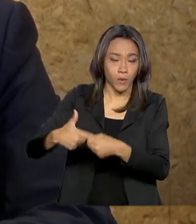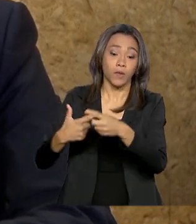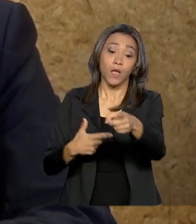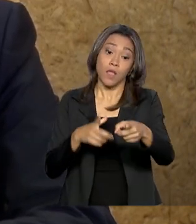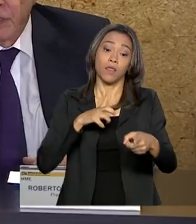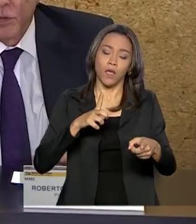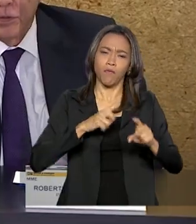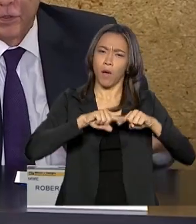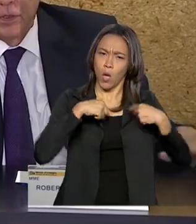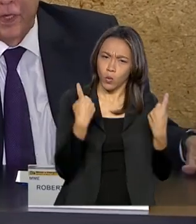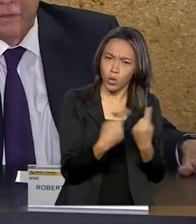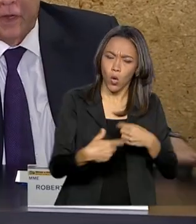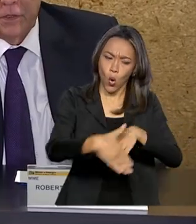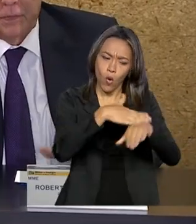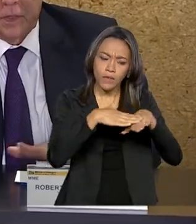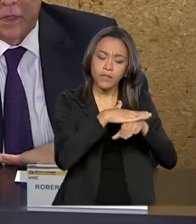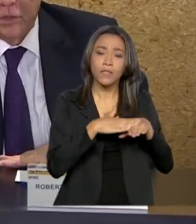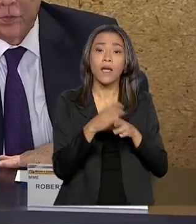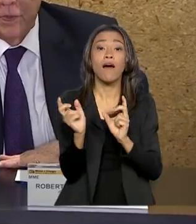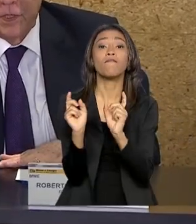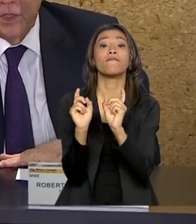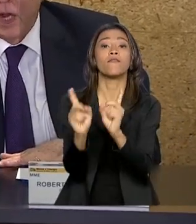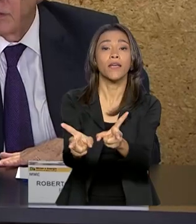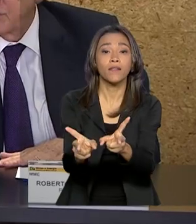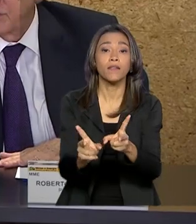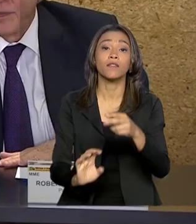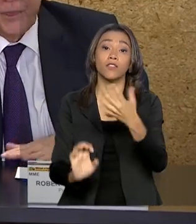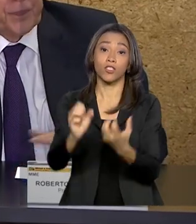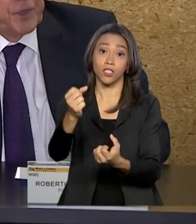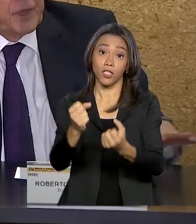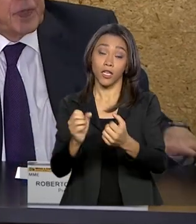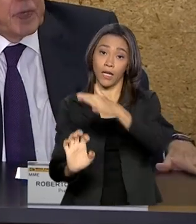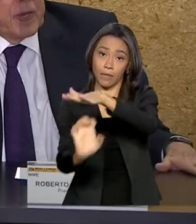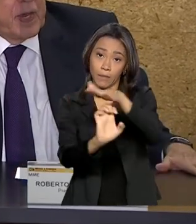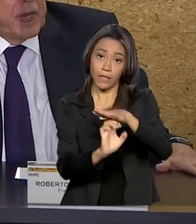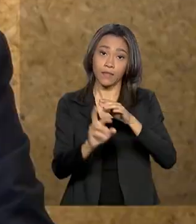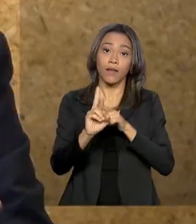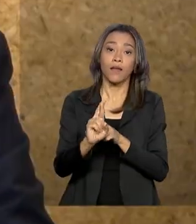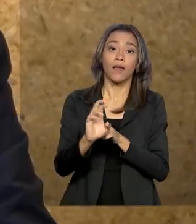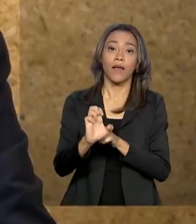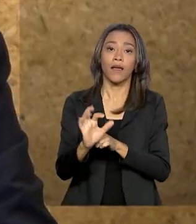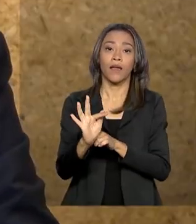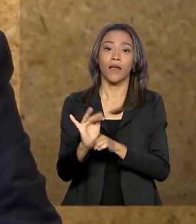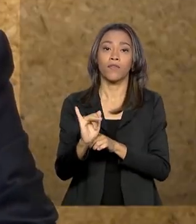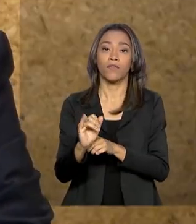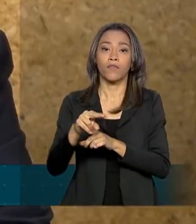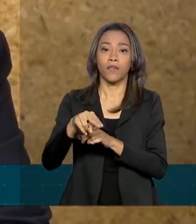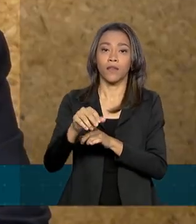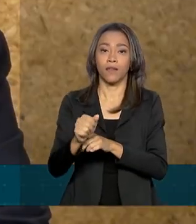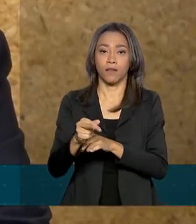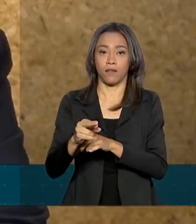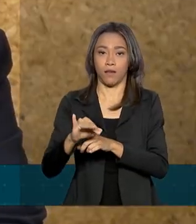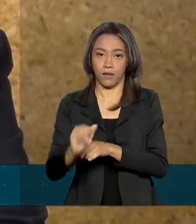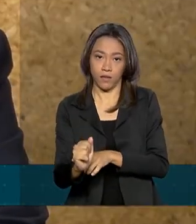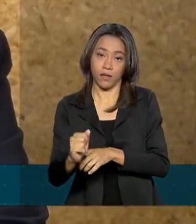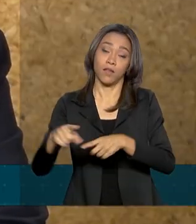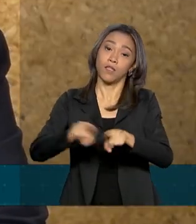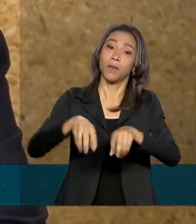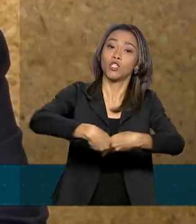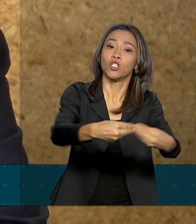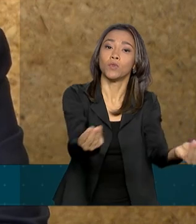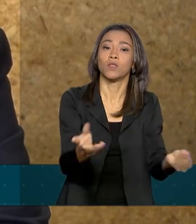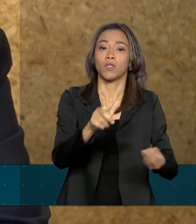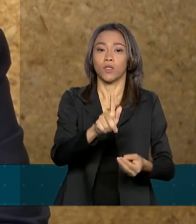longo da reunião a venda de refinarias e do transporte e distribuição de gás. Será um ganho líquido para a